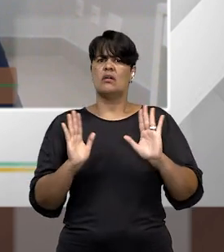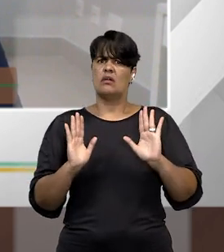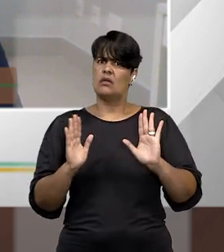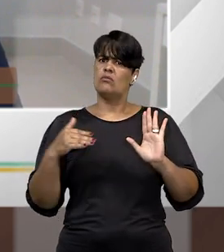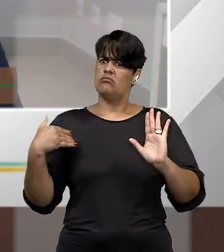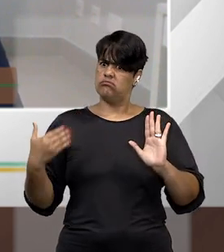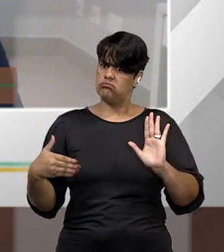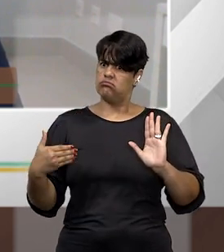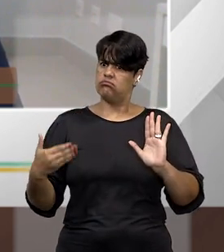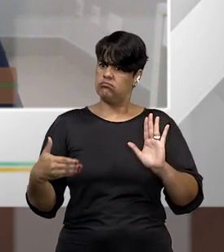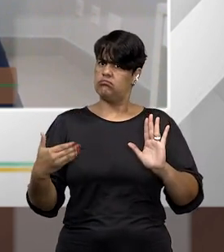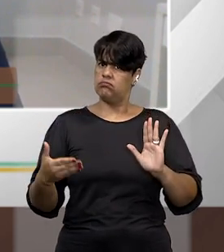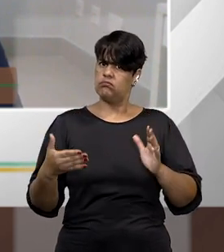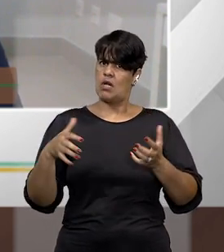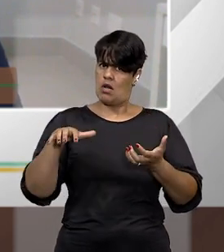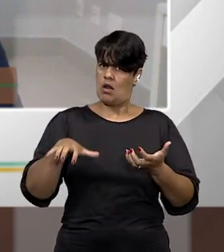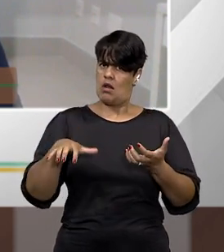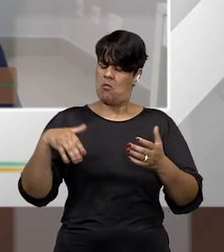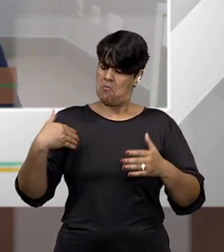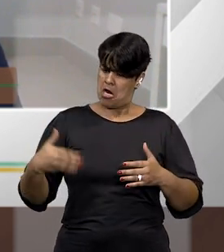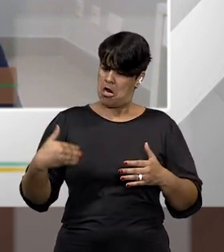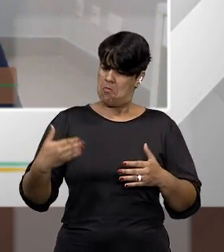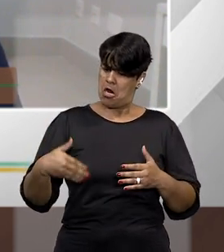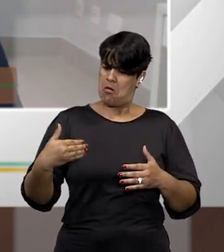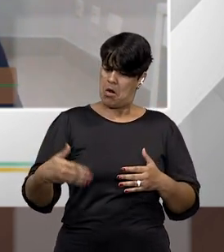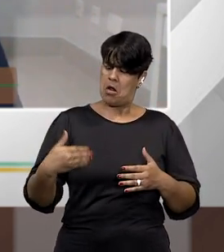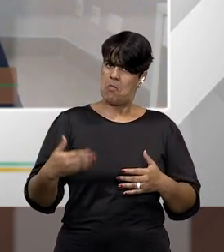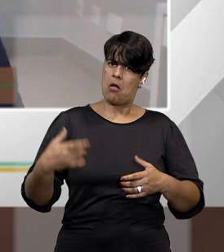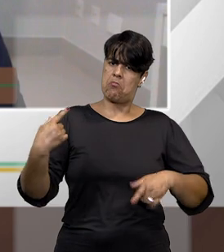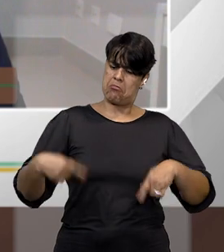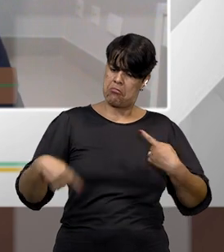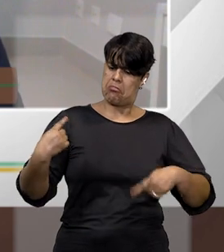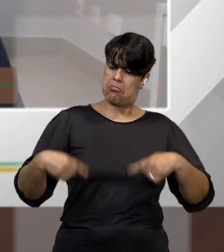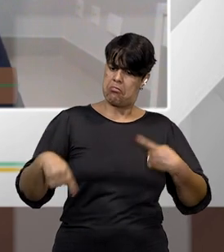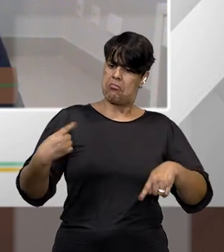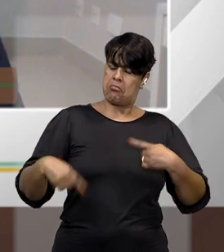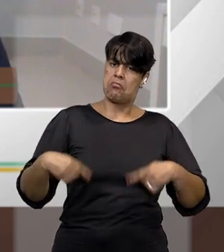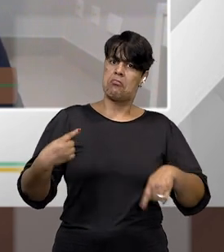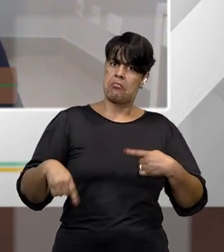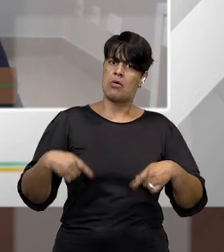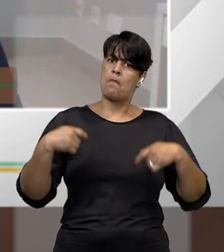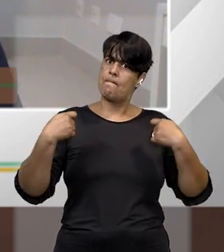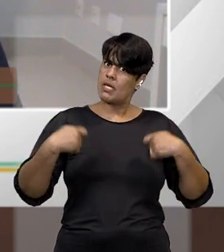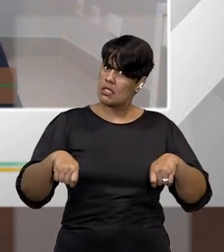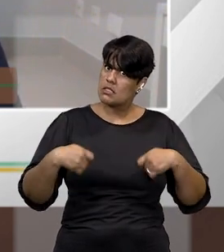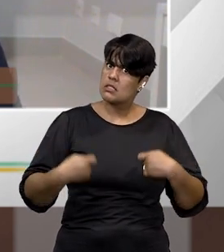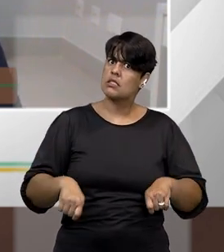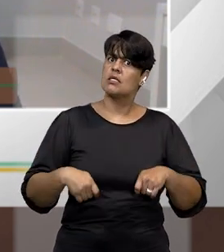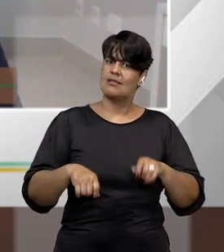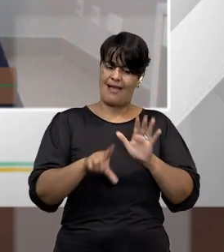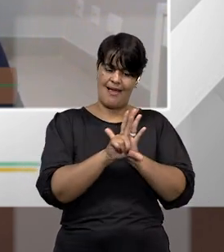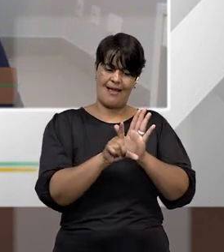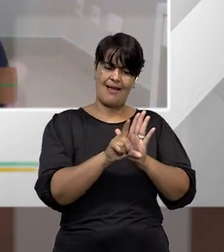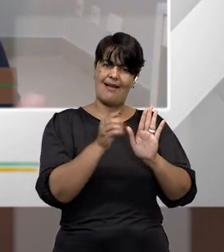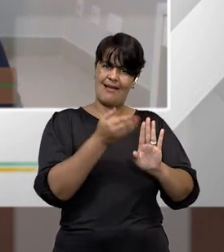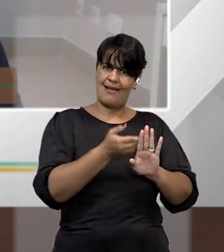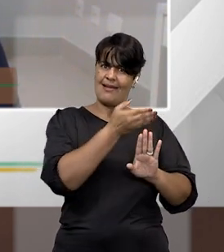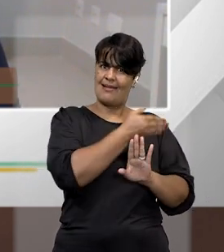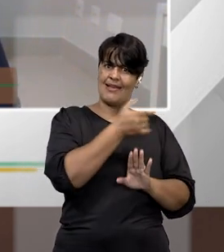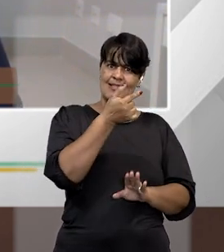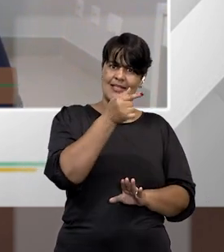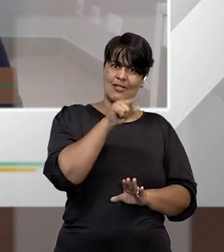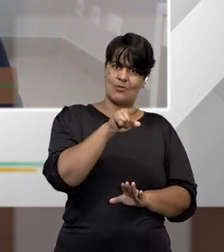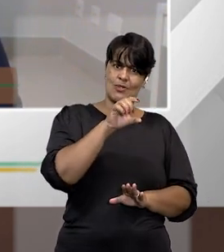inclusive, sobre a necessidade de reveboramento e de revogação da lei antiga, a lei 7.170, para a